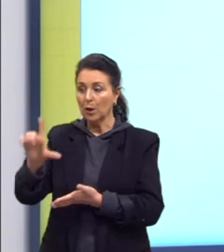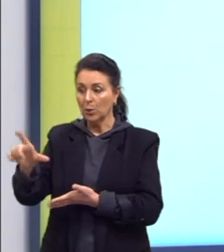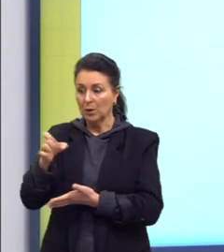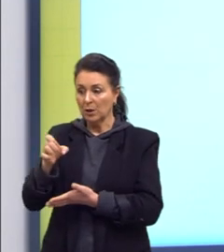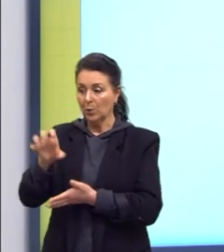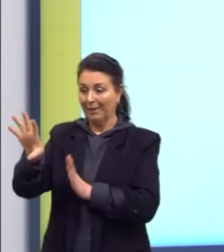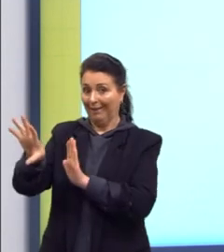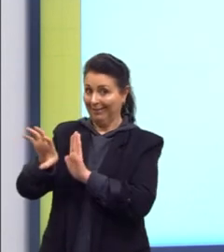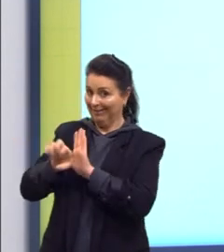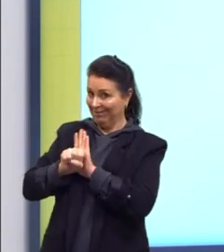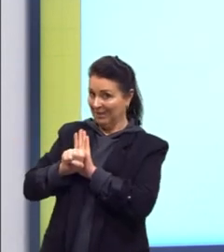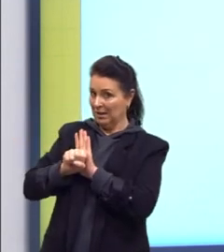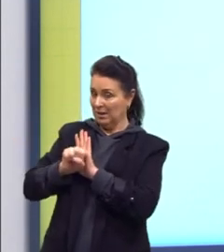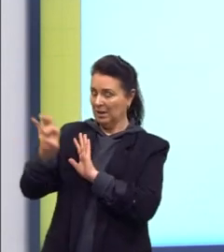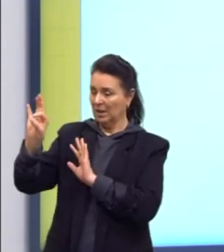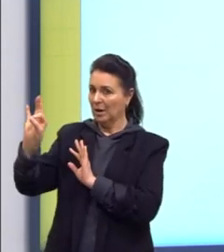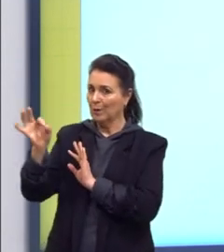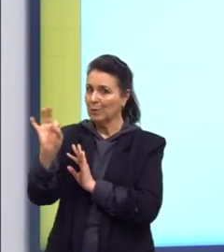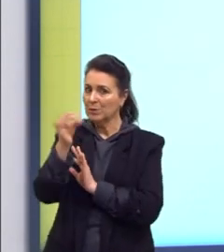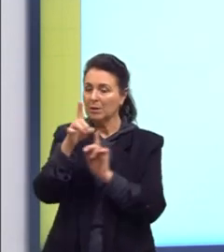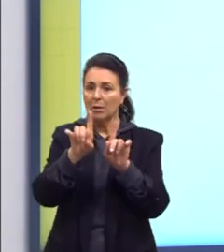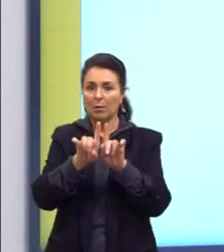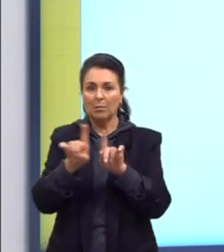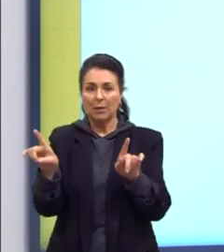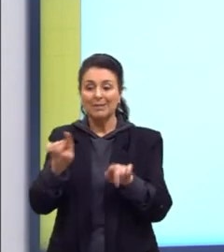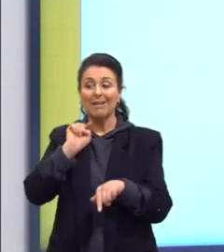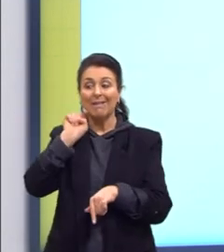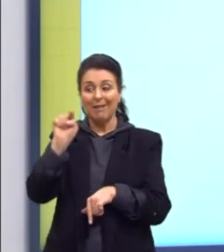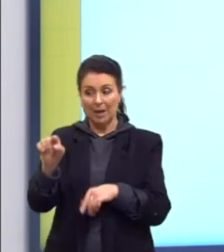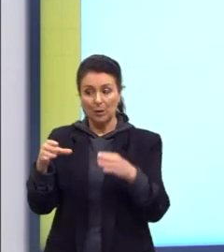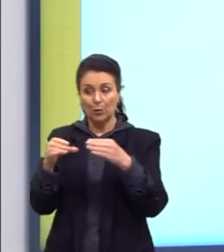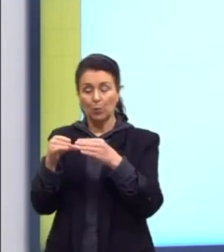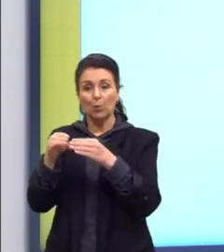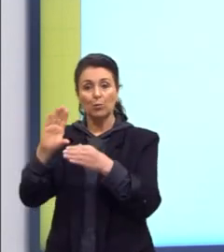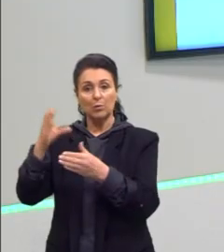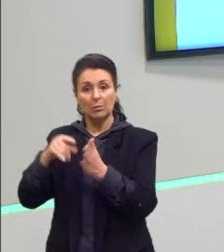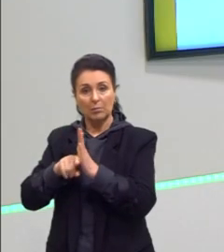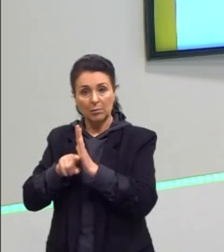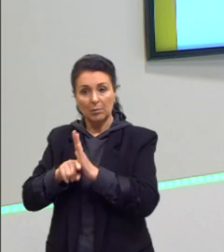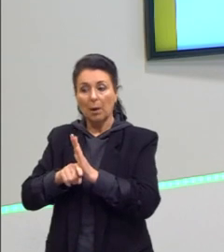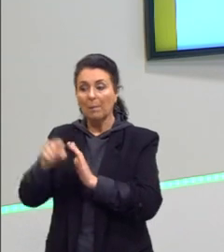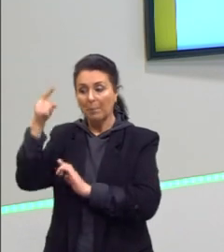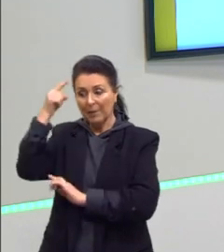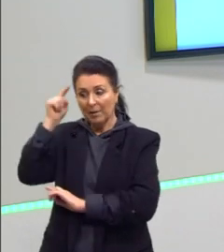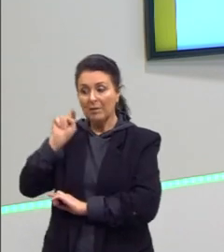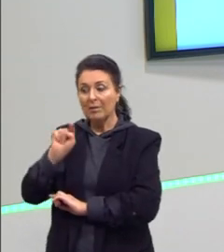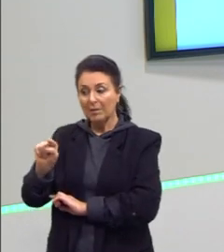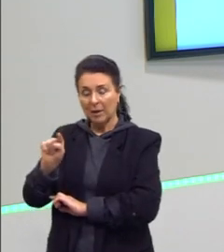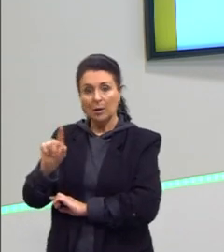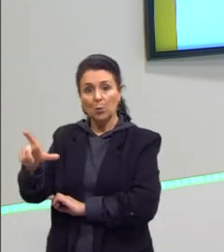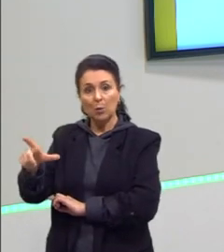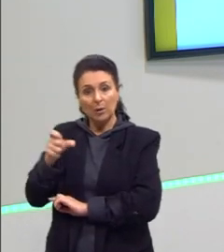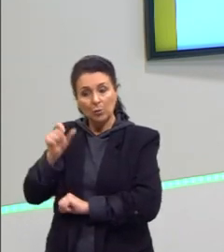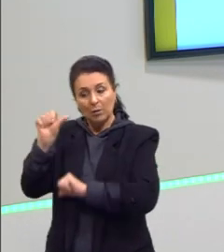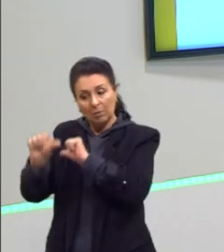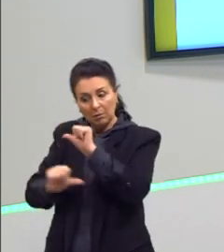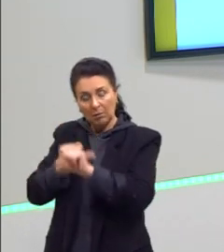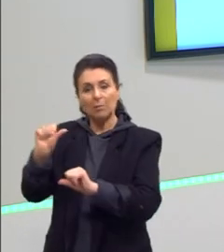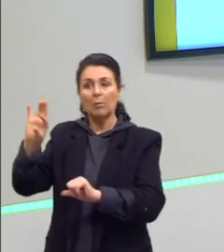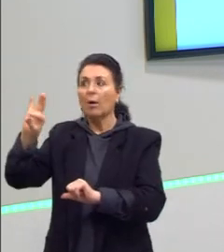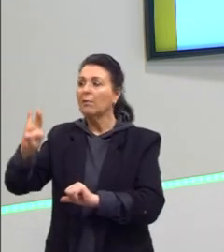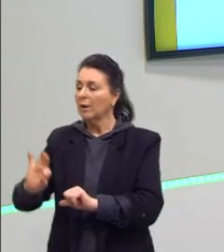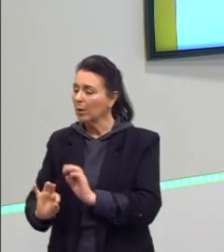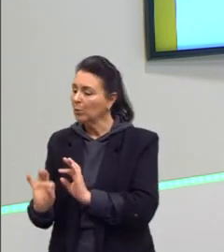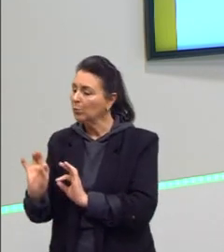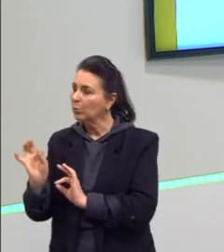moscas, mas eles acreditavam que o lixo se transformava em moscas, por exemplo.